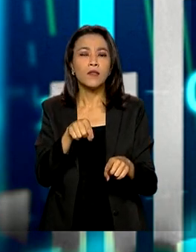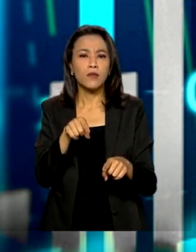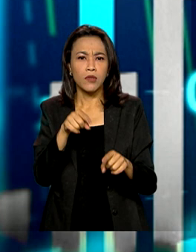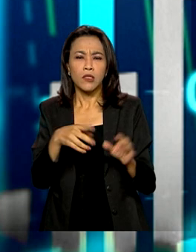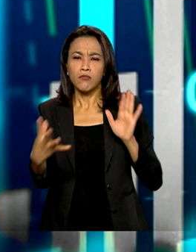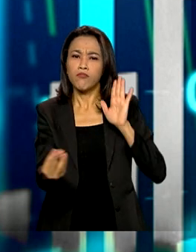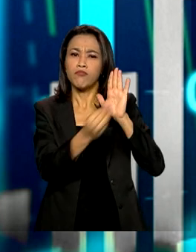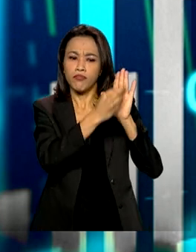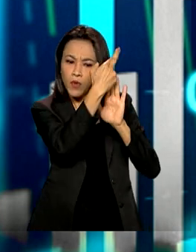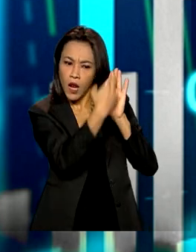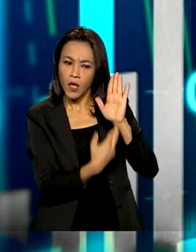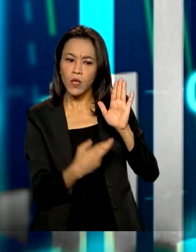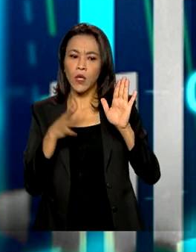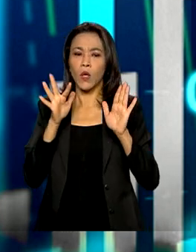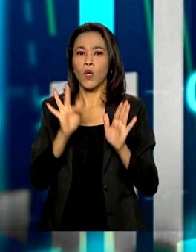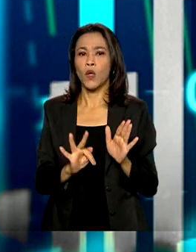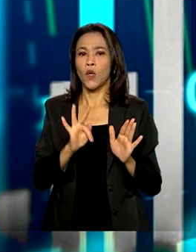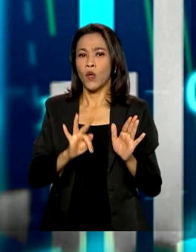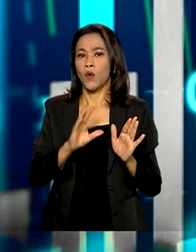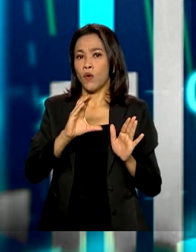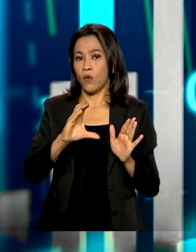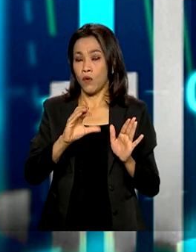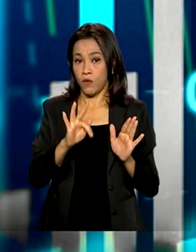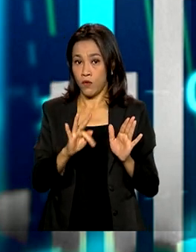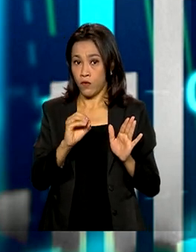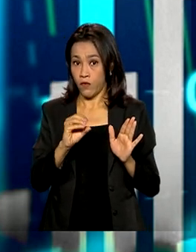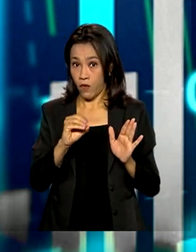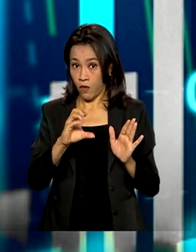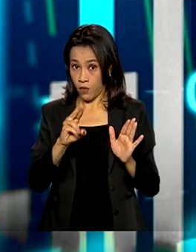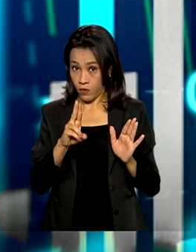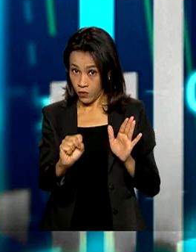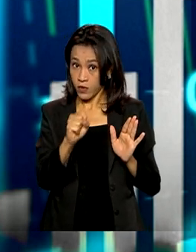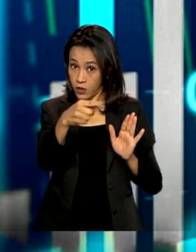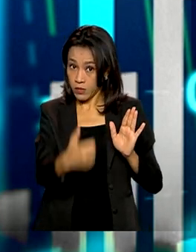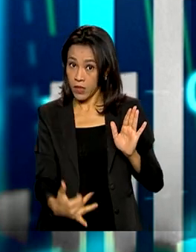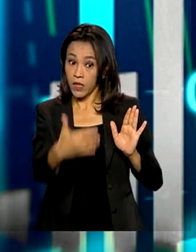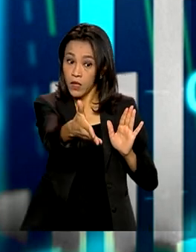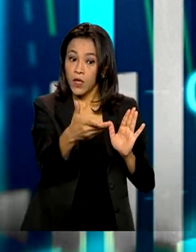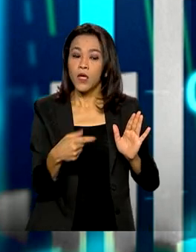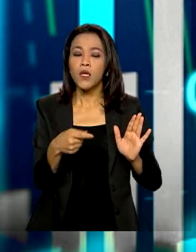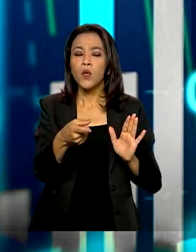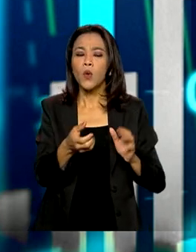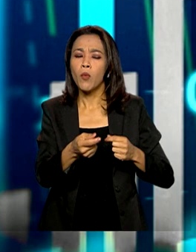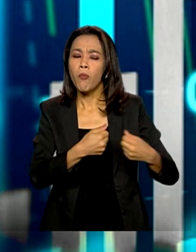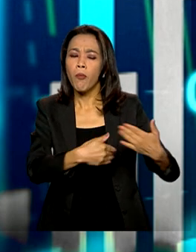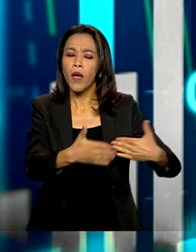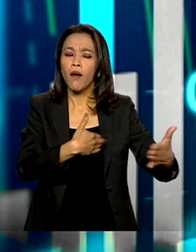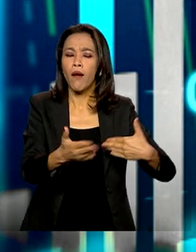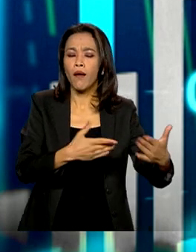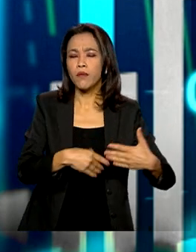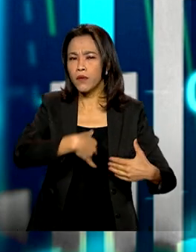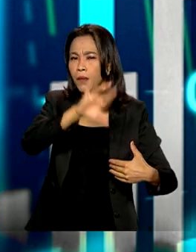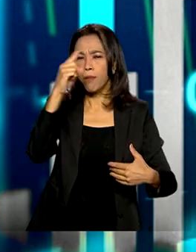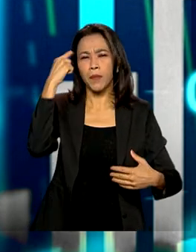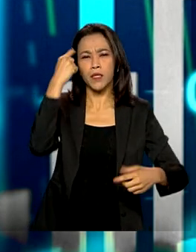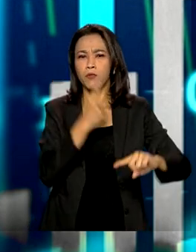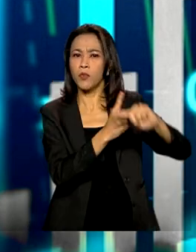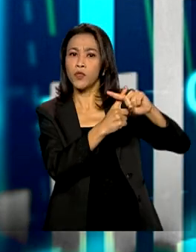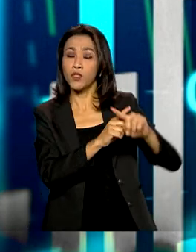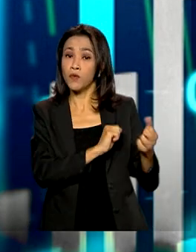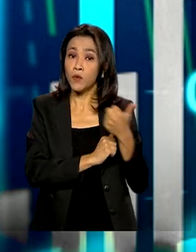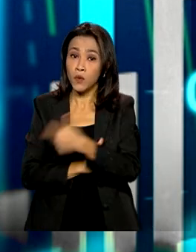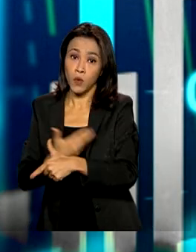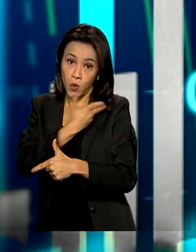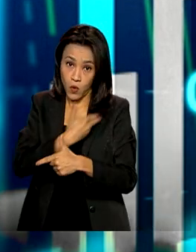boletim macrofiscal de setembro, que prevê uma inflação de 6,3%. Ou seja, o mercado está mais otimista que o governo em relação à inflação.